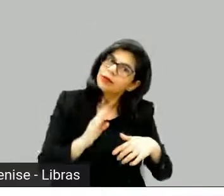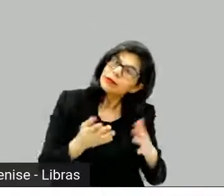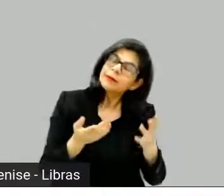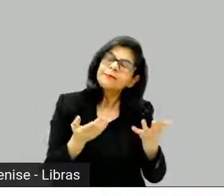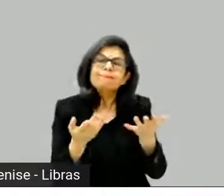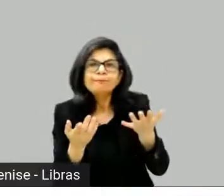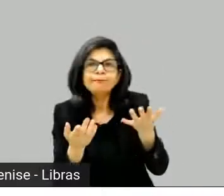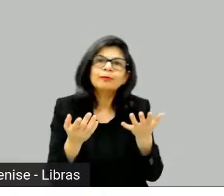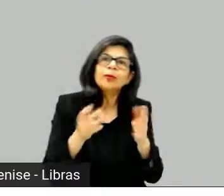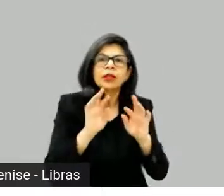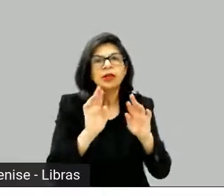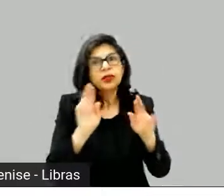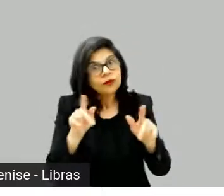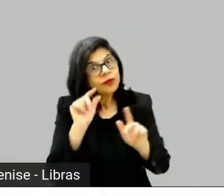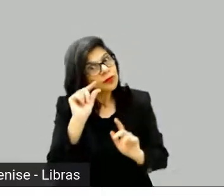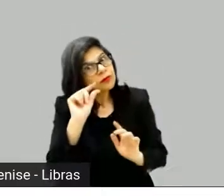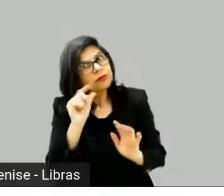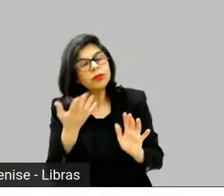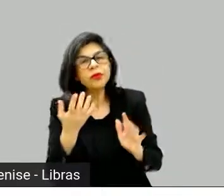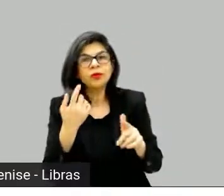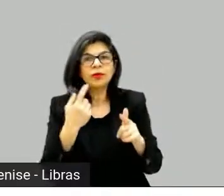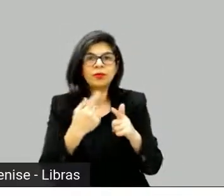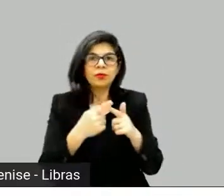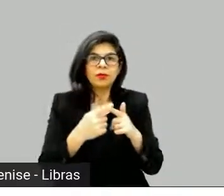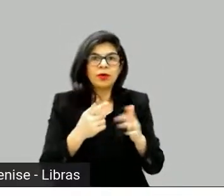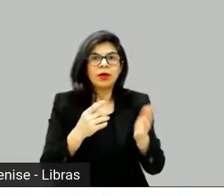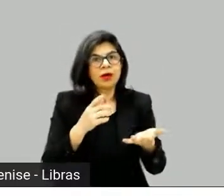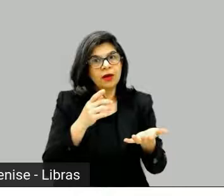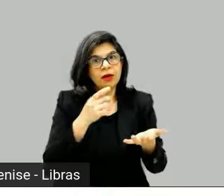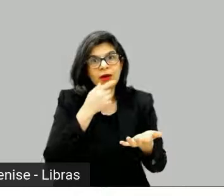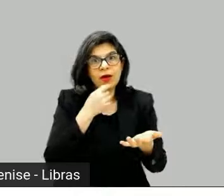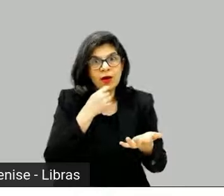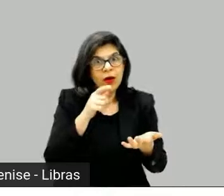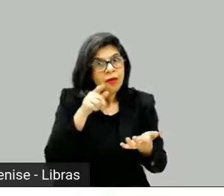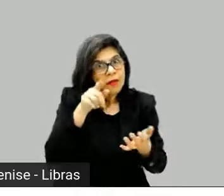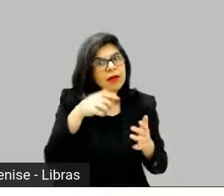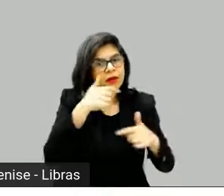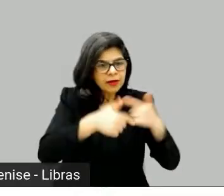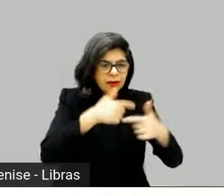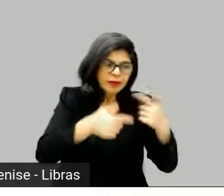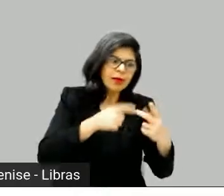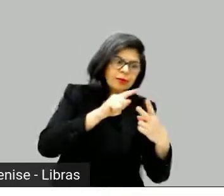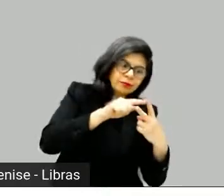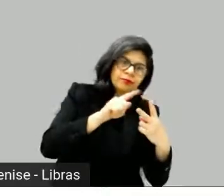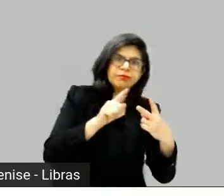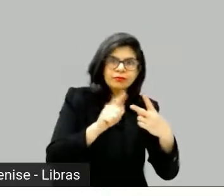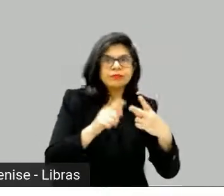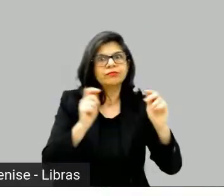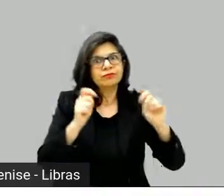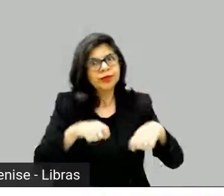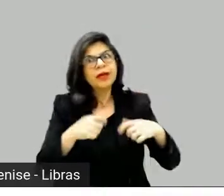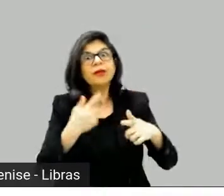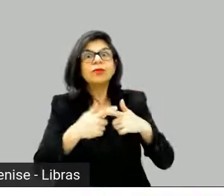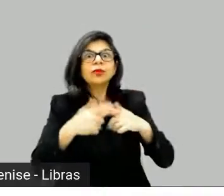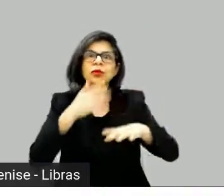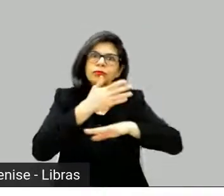faço porque eu estou qualificado para fazer e porque fiz em diferentes medidas, né. Na Garota da Moto, por exemplo,